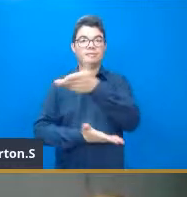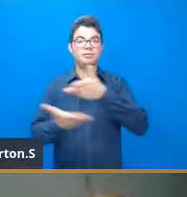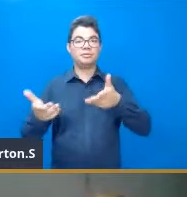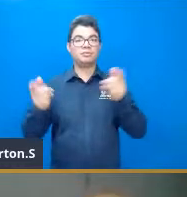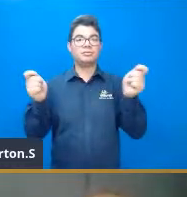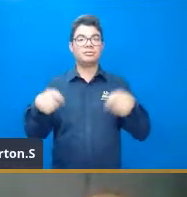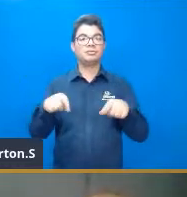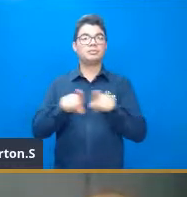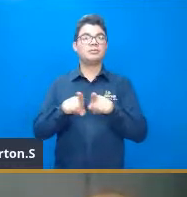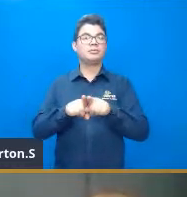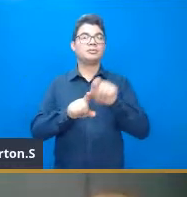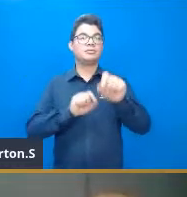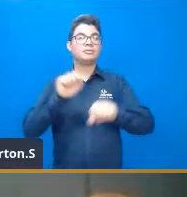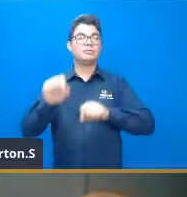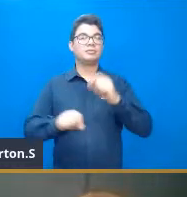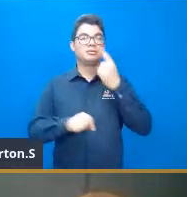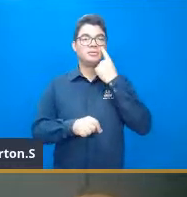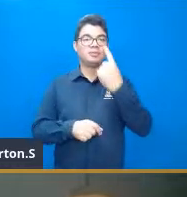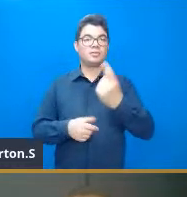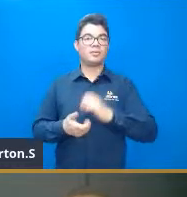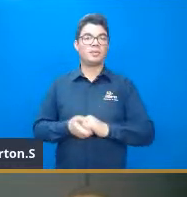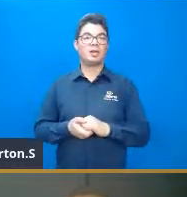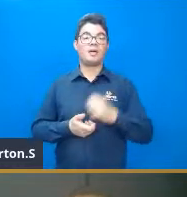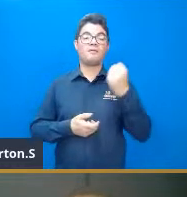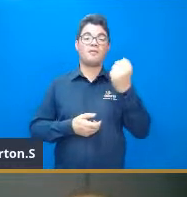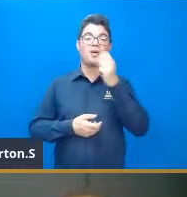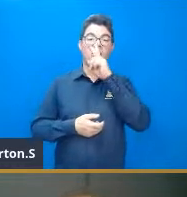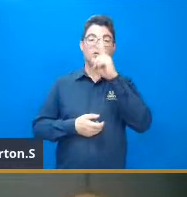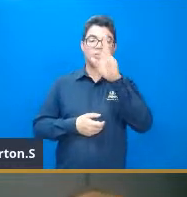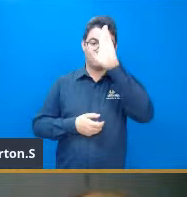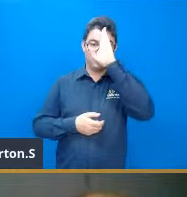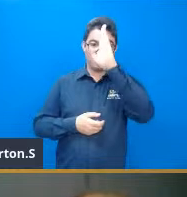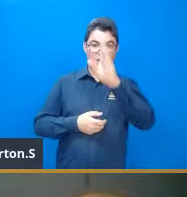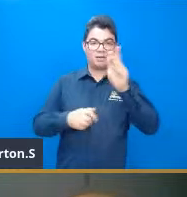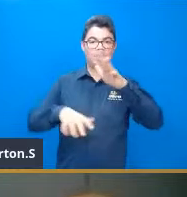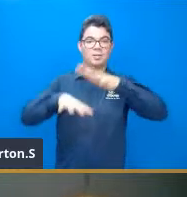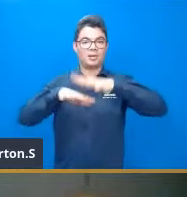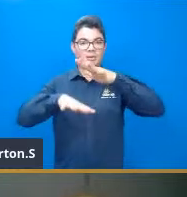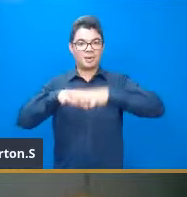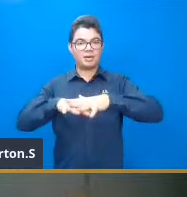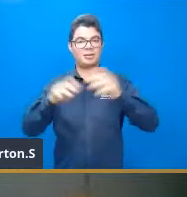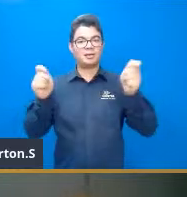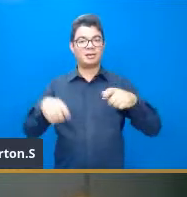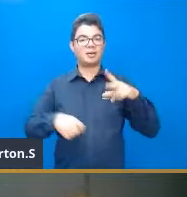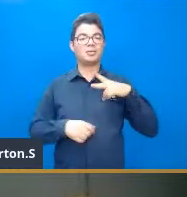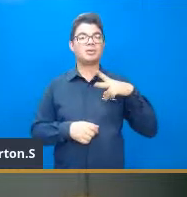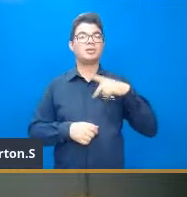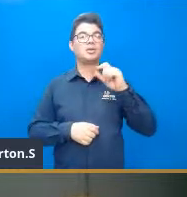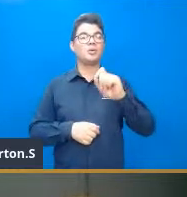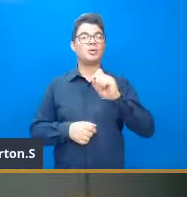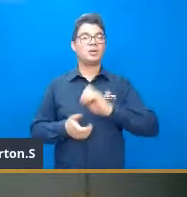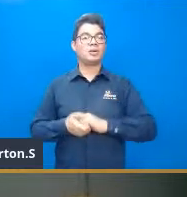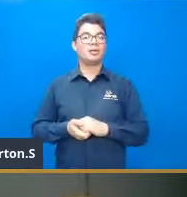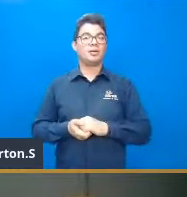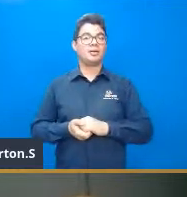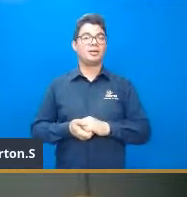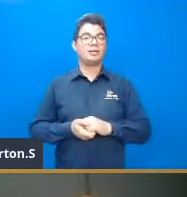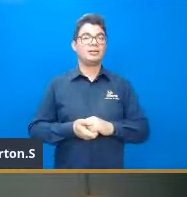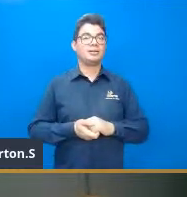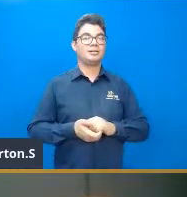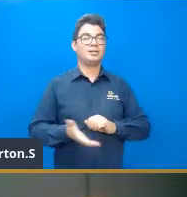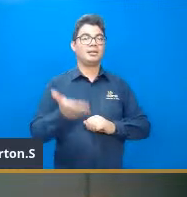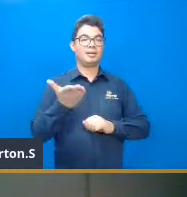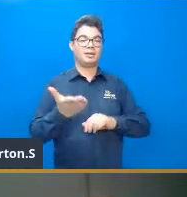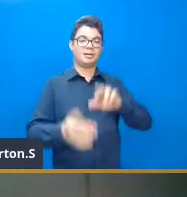tem uma ligação muito forte, muito direta com a matemática. Nesse caso em particular, obter ali a regressão